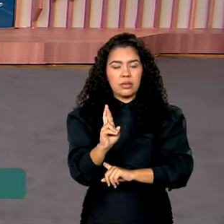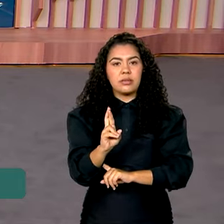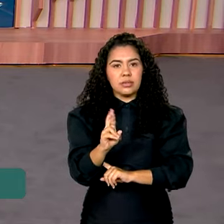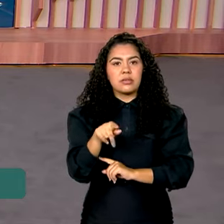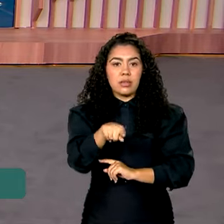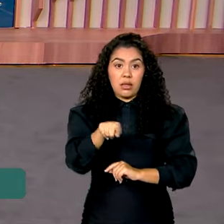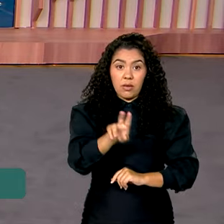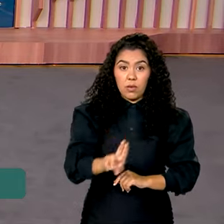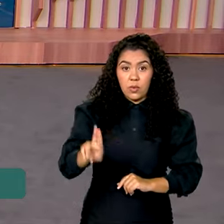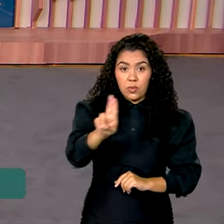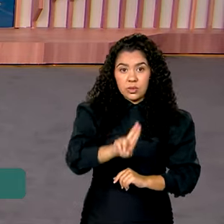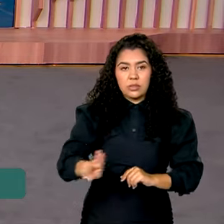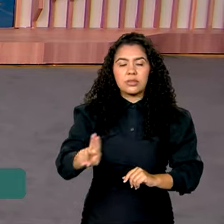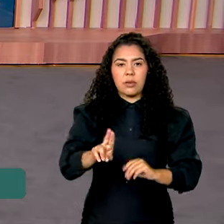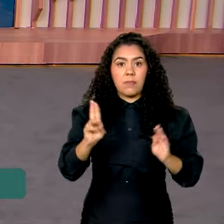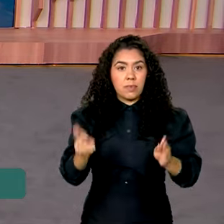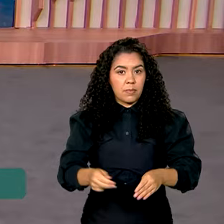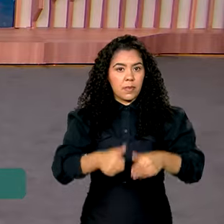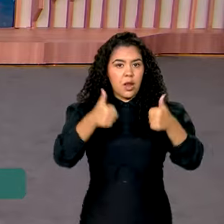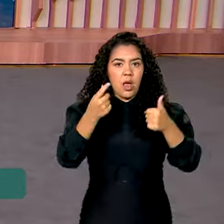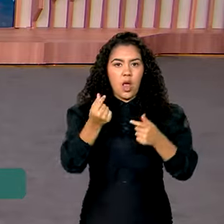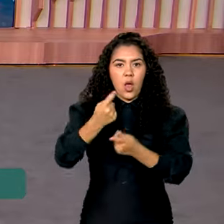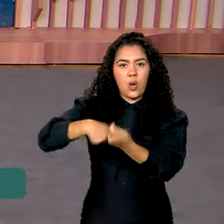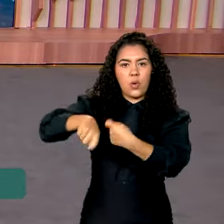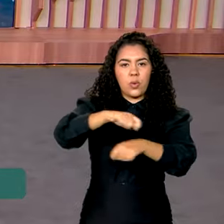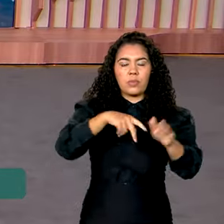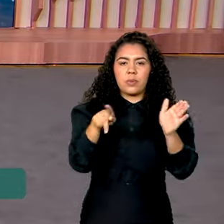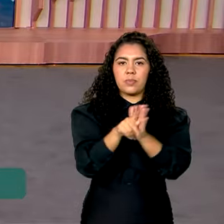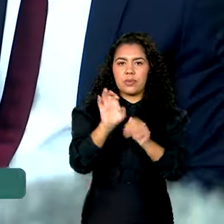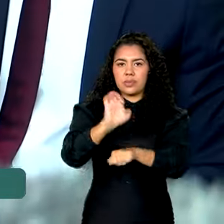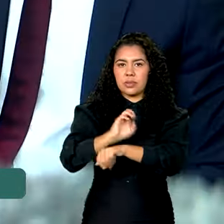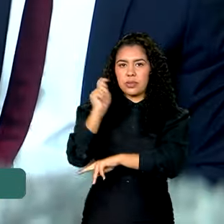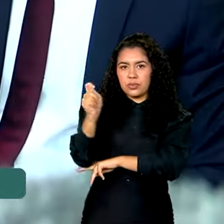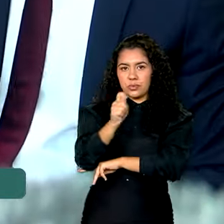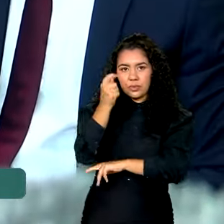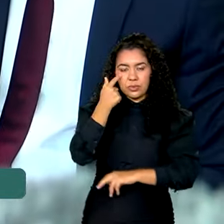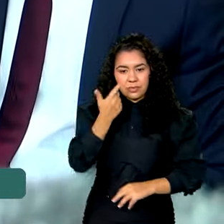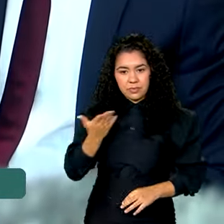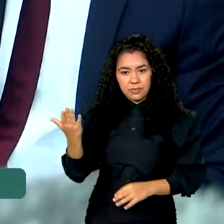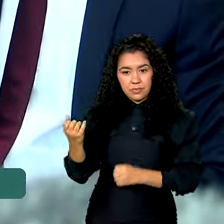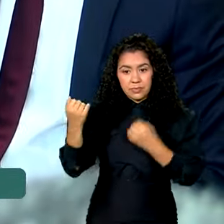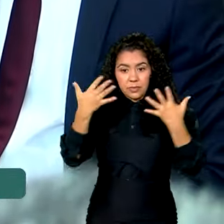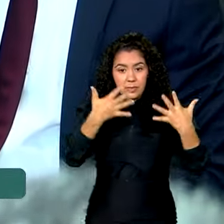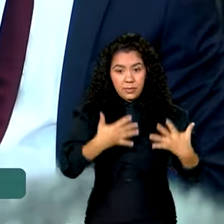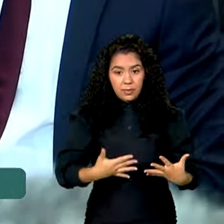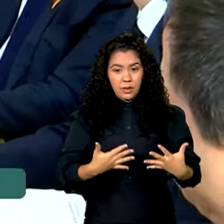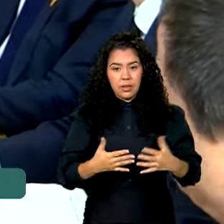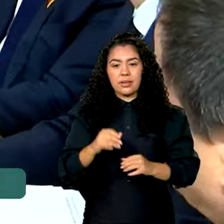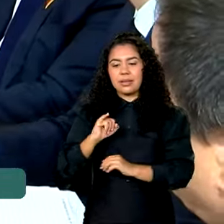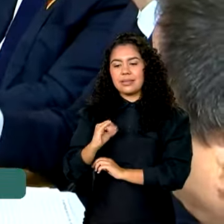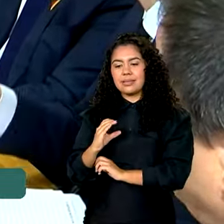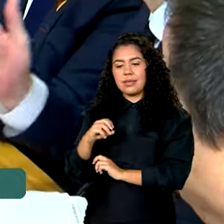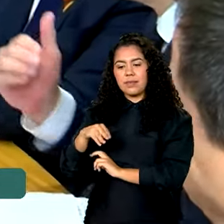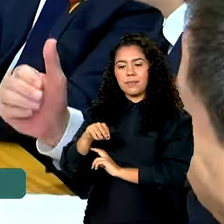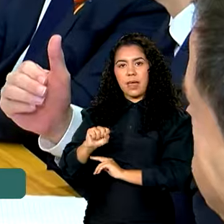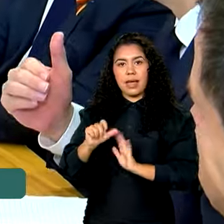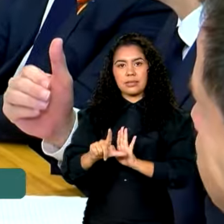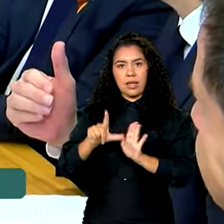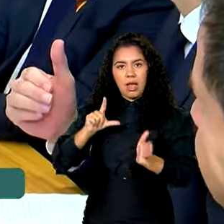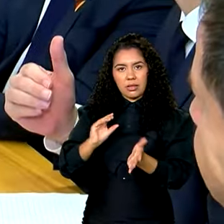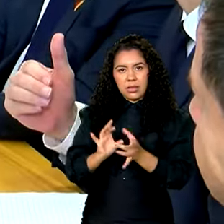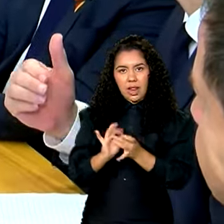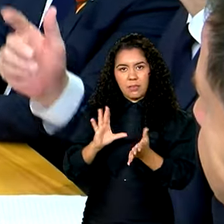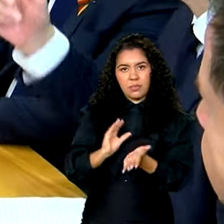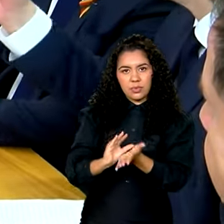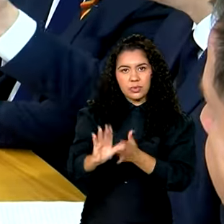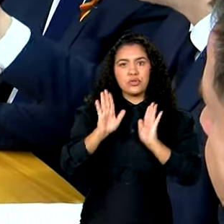ser utilizados para recuperar a economia do estado. Além da antecipação do ICMS, o governo federal também